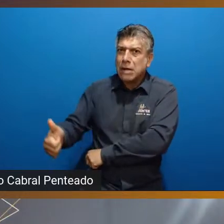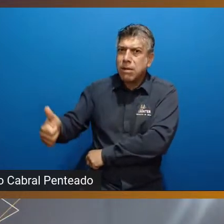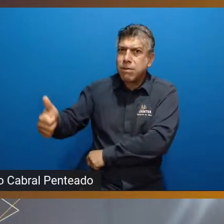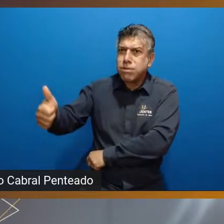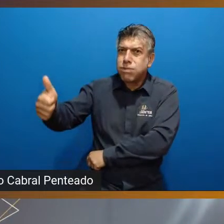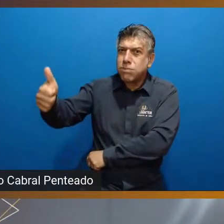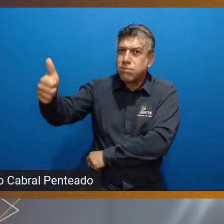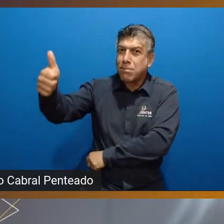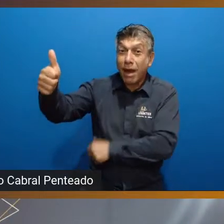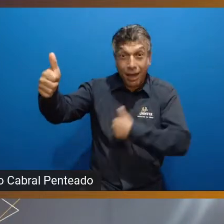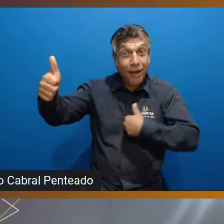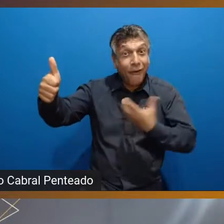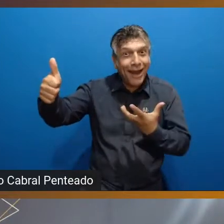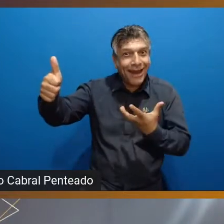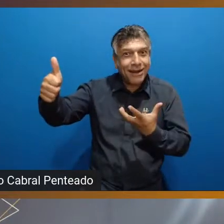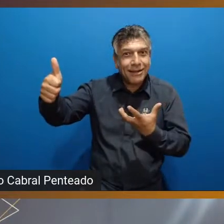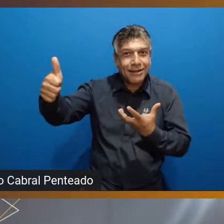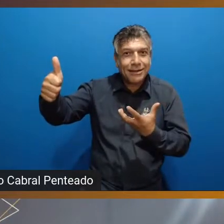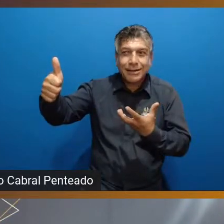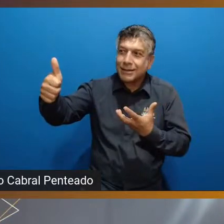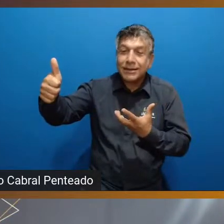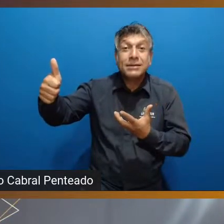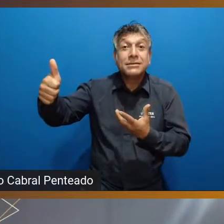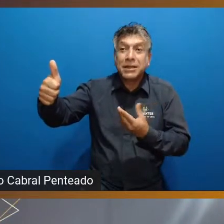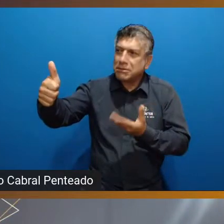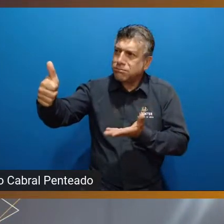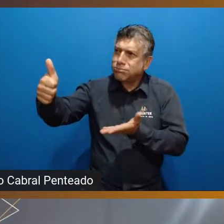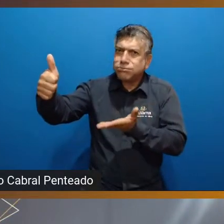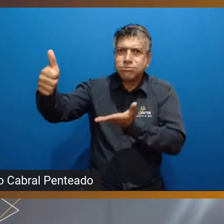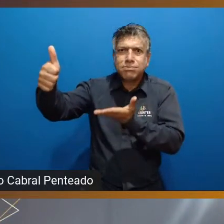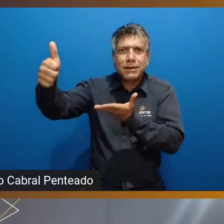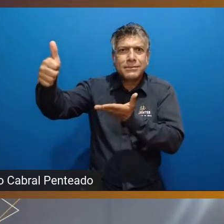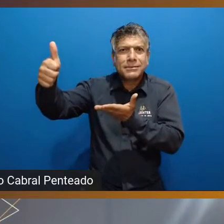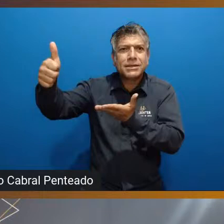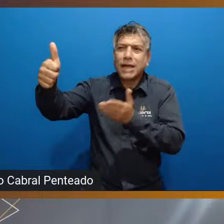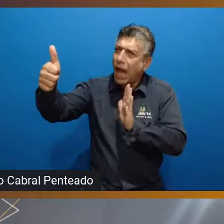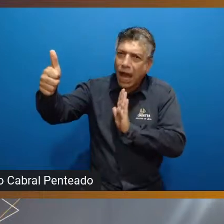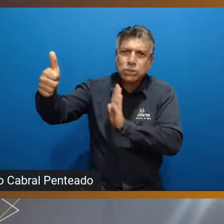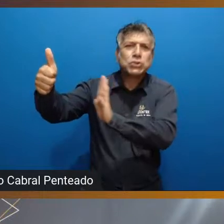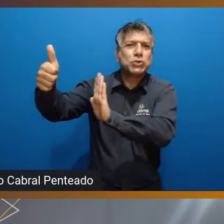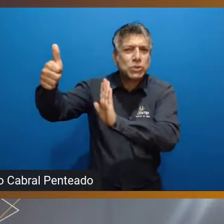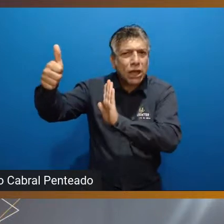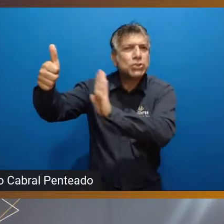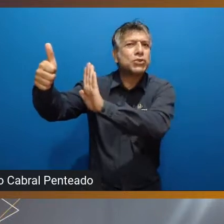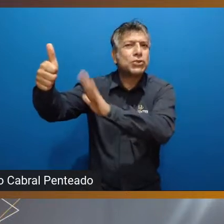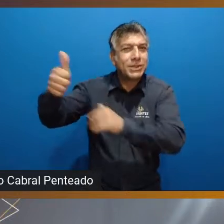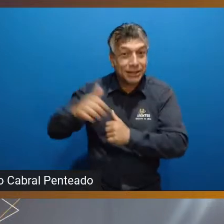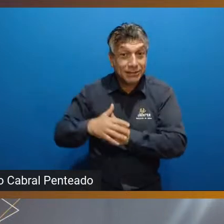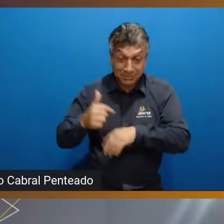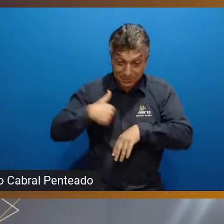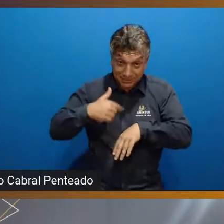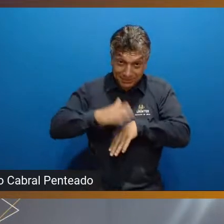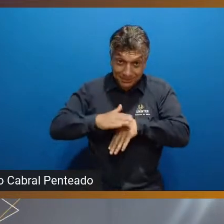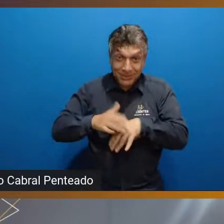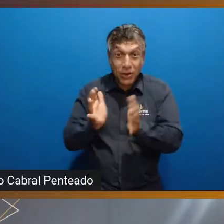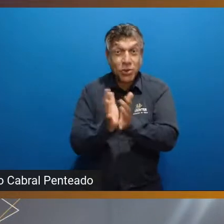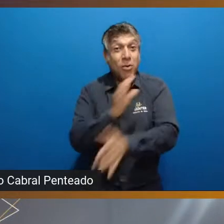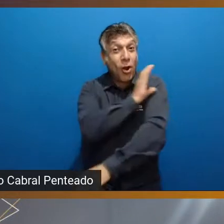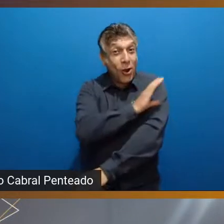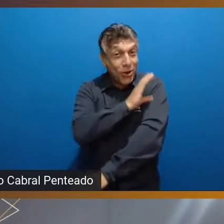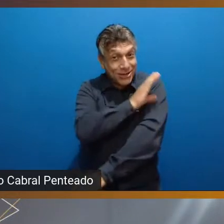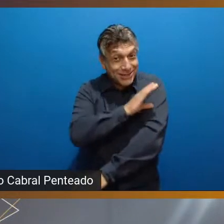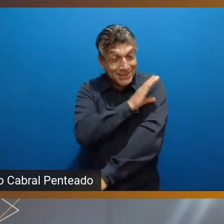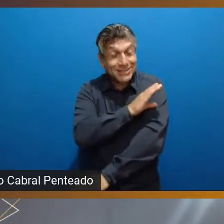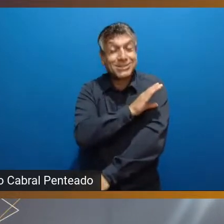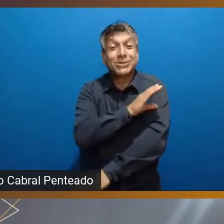partir daí, tudo que você puder fazer para melhorar enquanto egresso, nós estamos juntos para andarmos juntos, eu e a coordenação dos